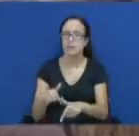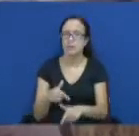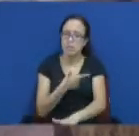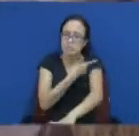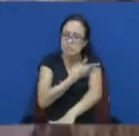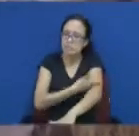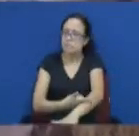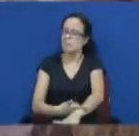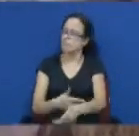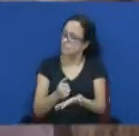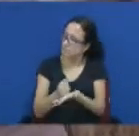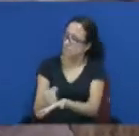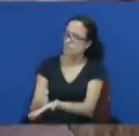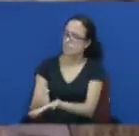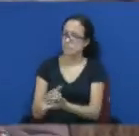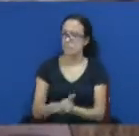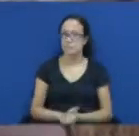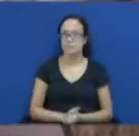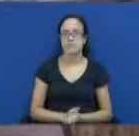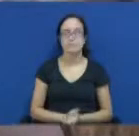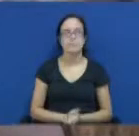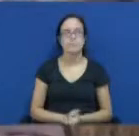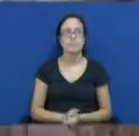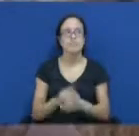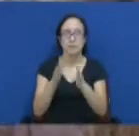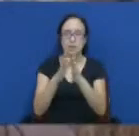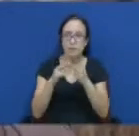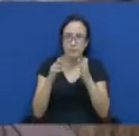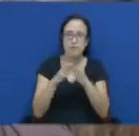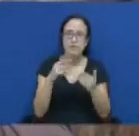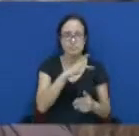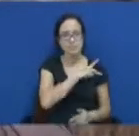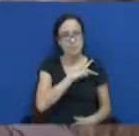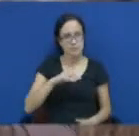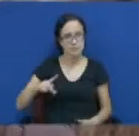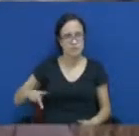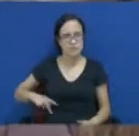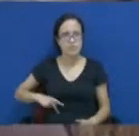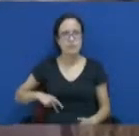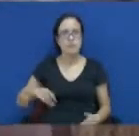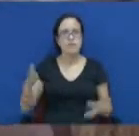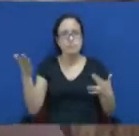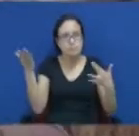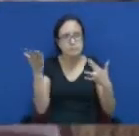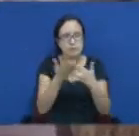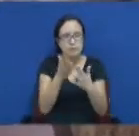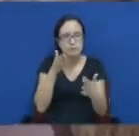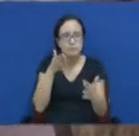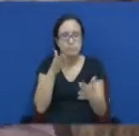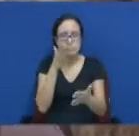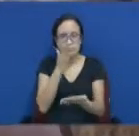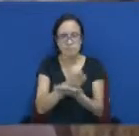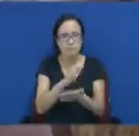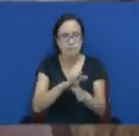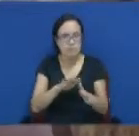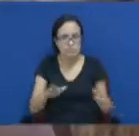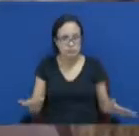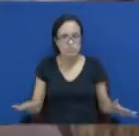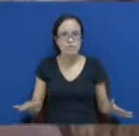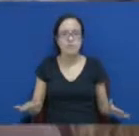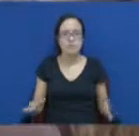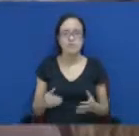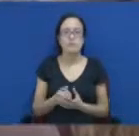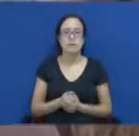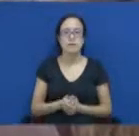os direitos conquistados senhor presidente faço um apelo aqui a vossa excelência que quando encerrar a sessão que já havia programado uma